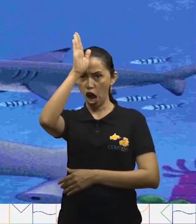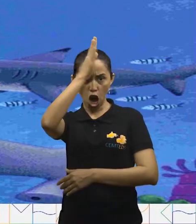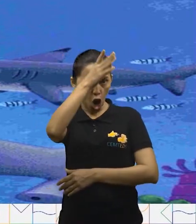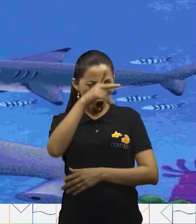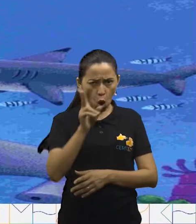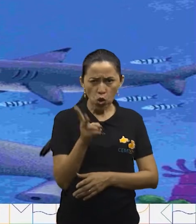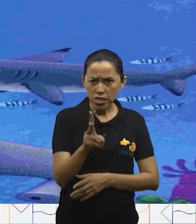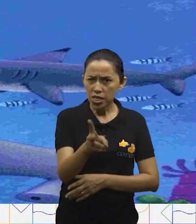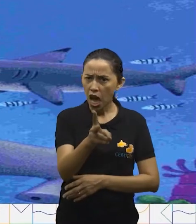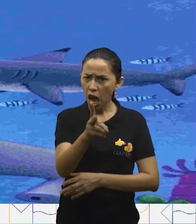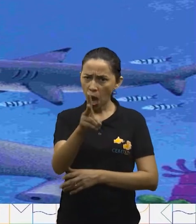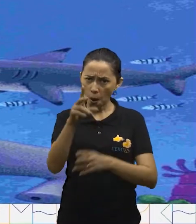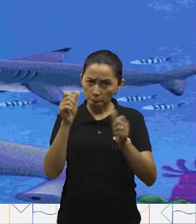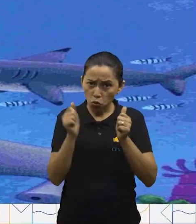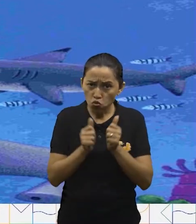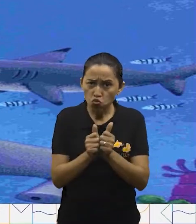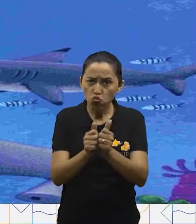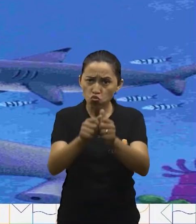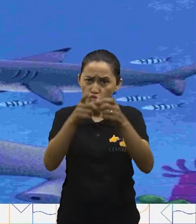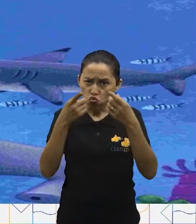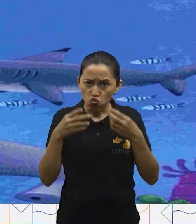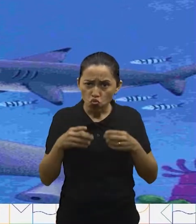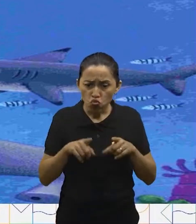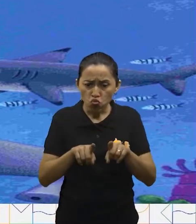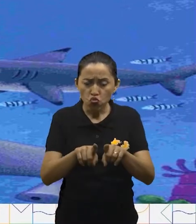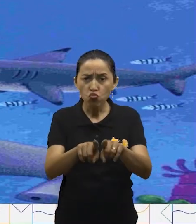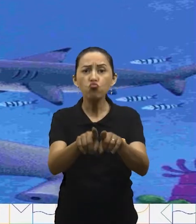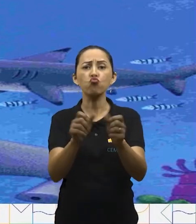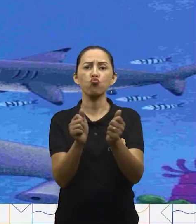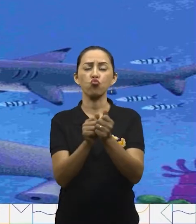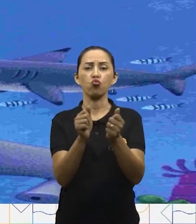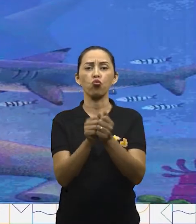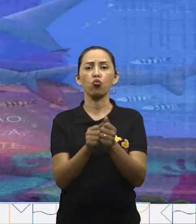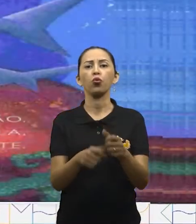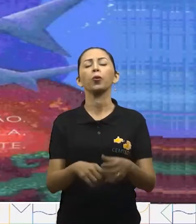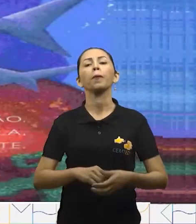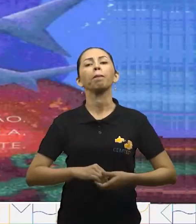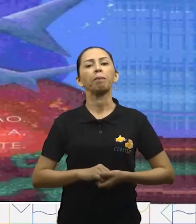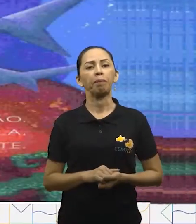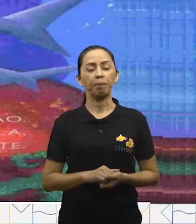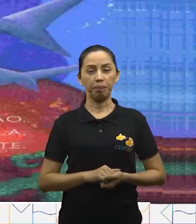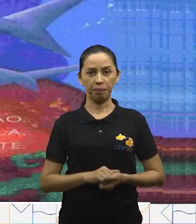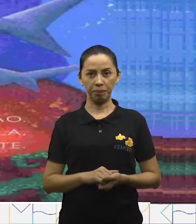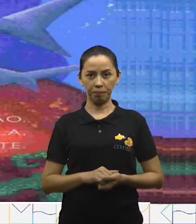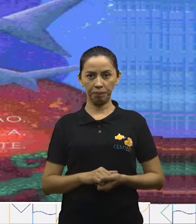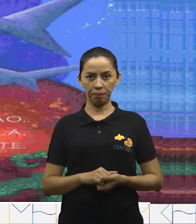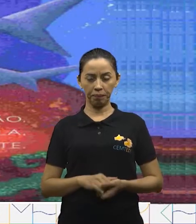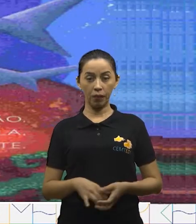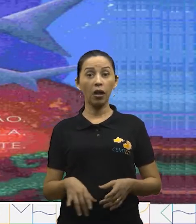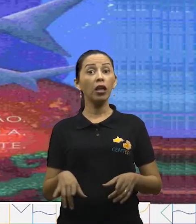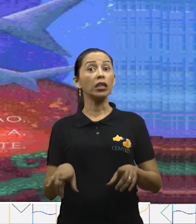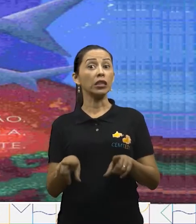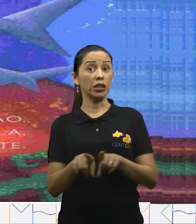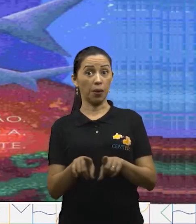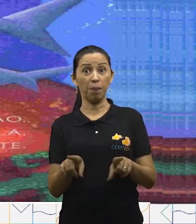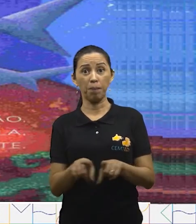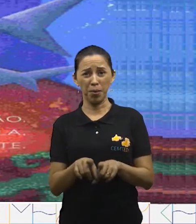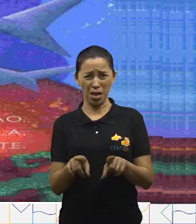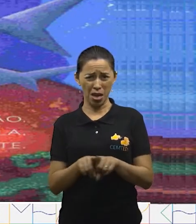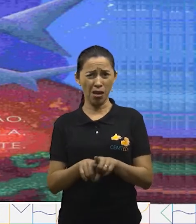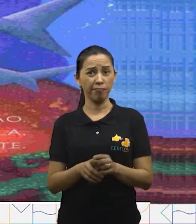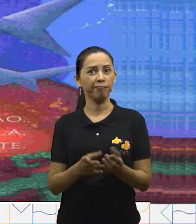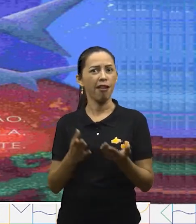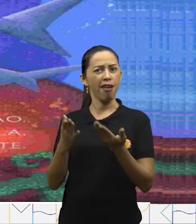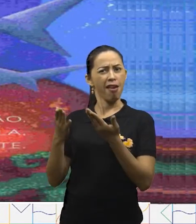sempre com seus ajudantes, os peixes pilotos. O mais emproado de todos